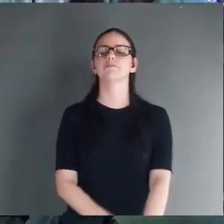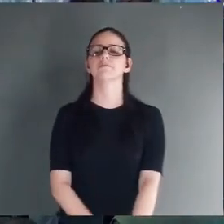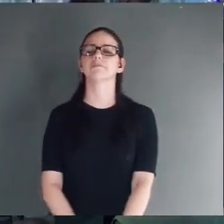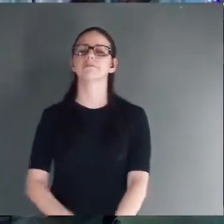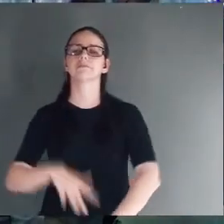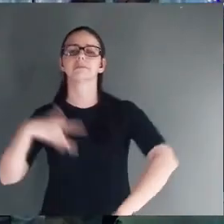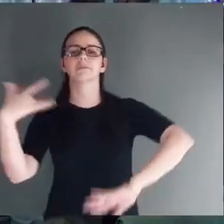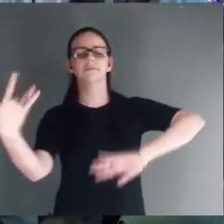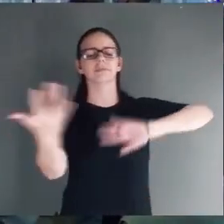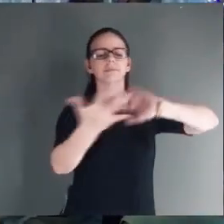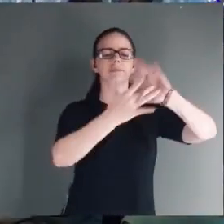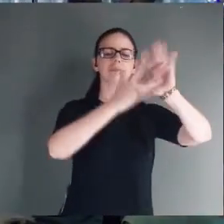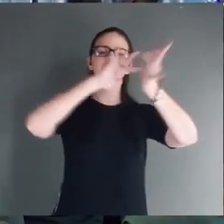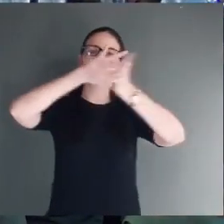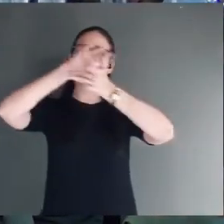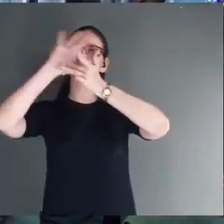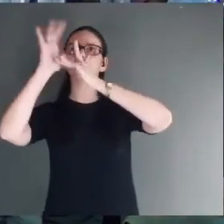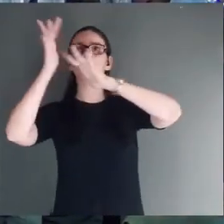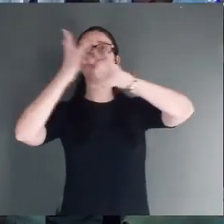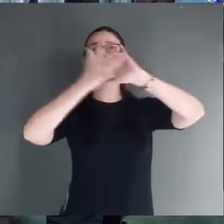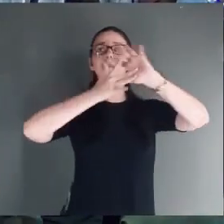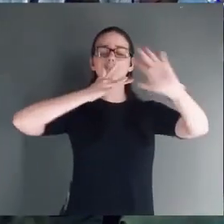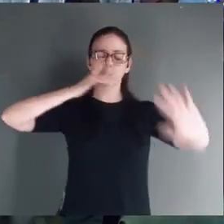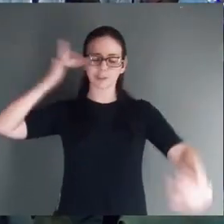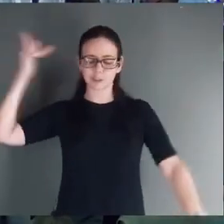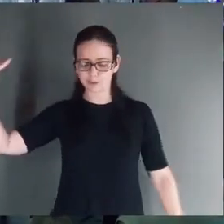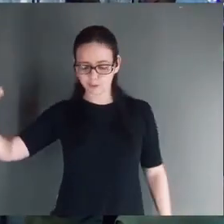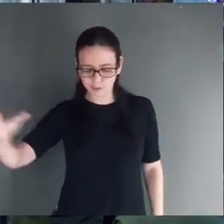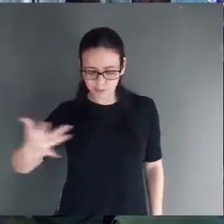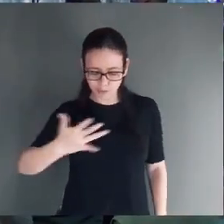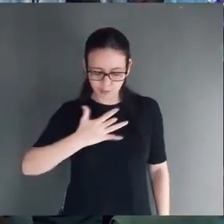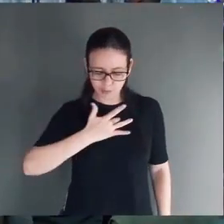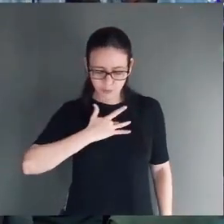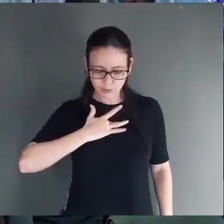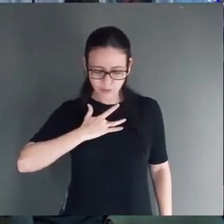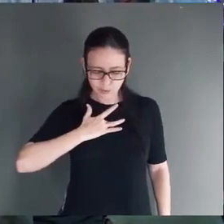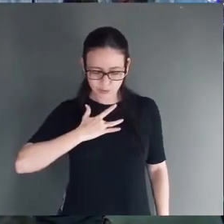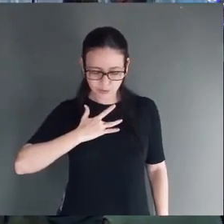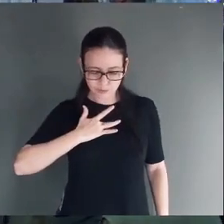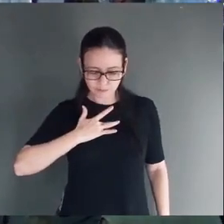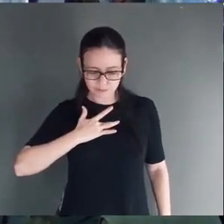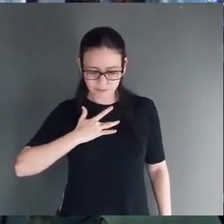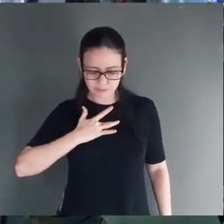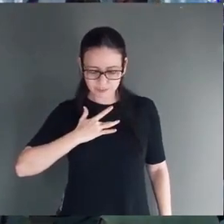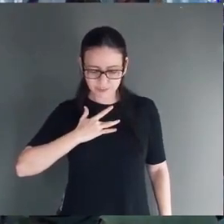tocou Alguém que fez mais essa oração? Fica essa mão levantada. Quem fez essa oração?